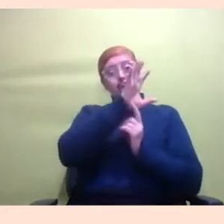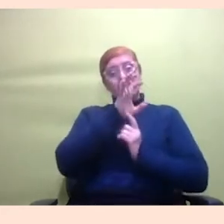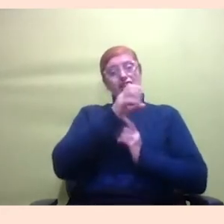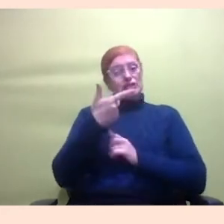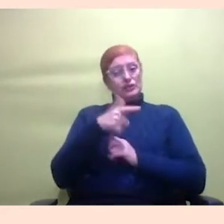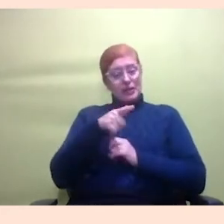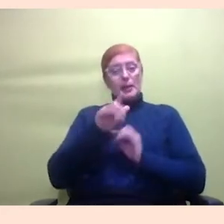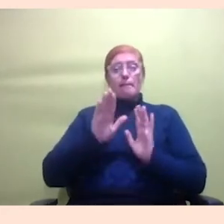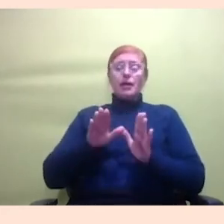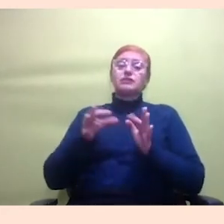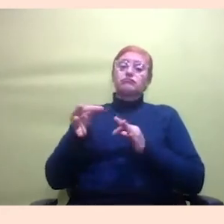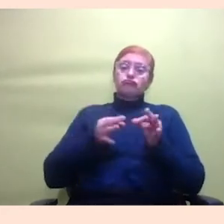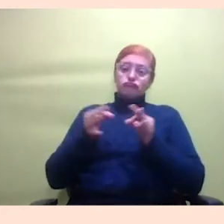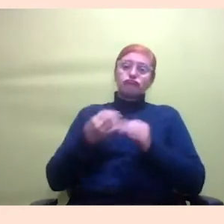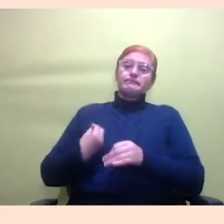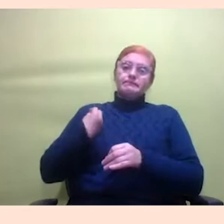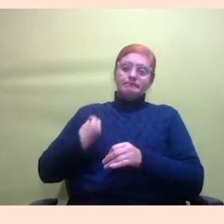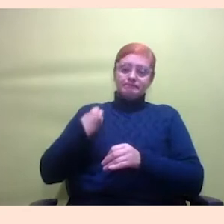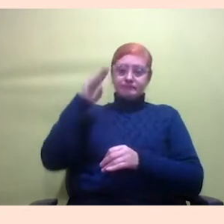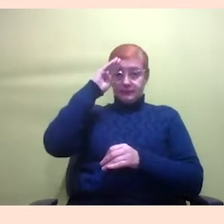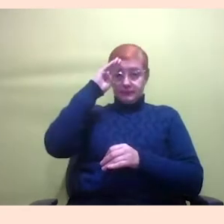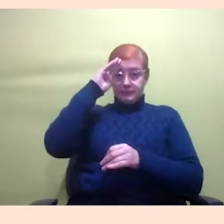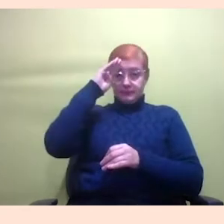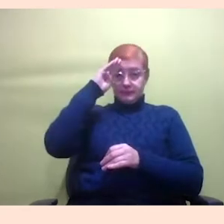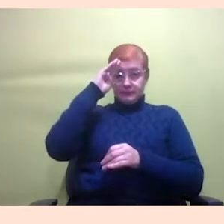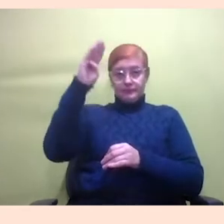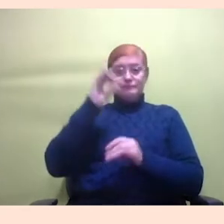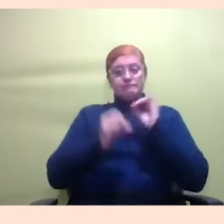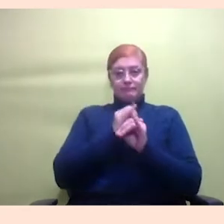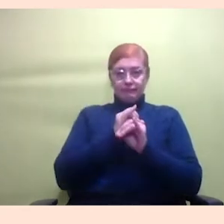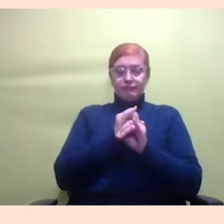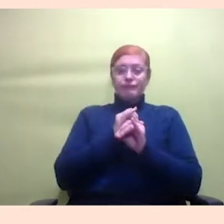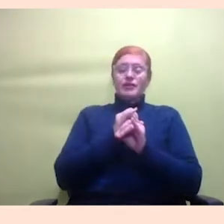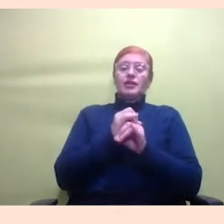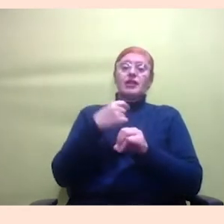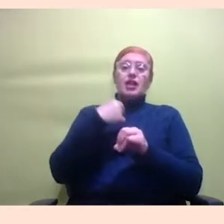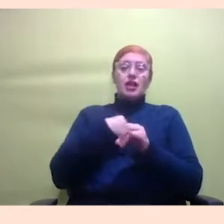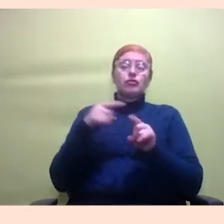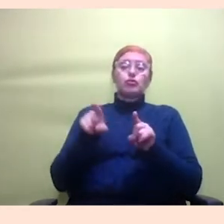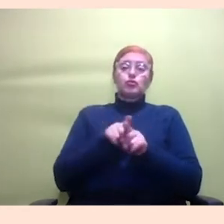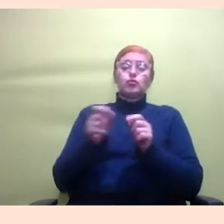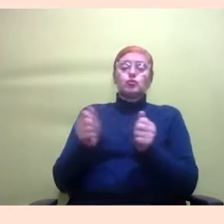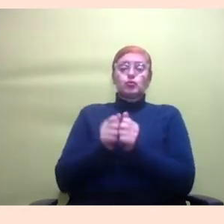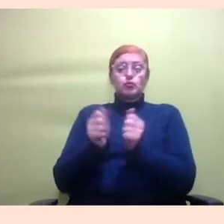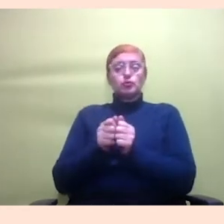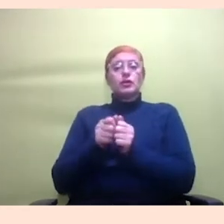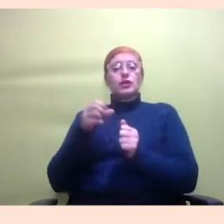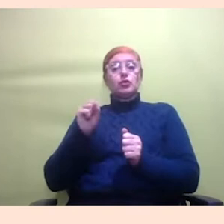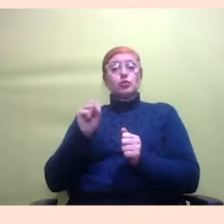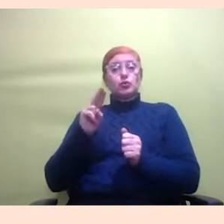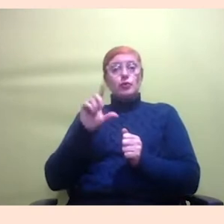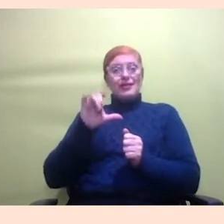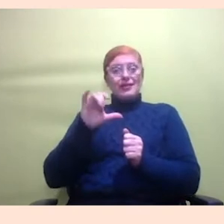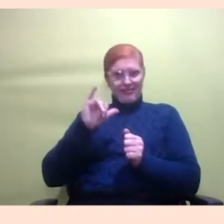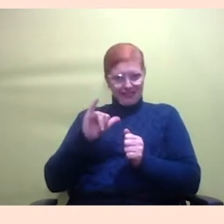existe principalmente na internet, embora eu e a Sueli a gente vá em alguns lugares para fazer algumas oficinas ou dar uma